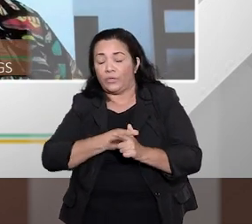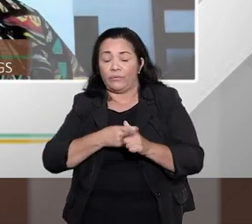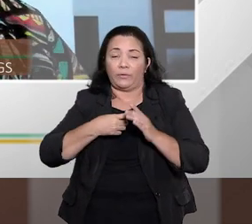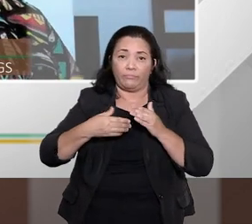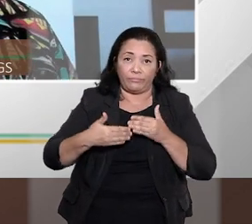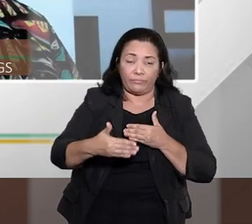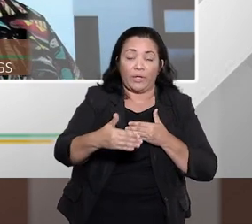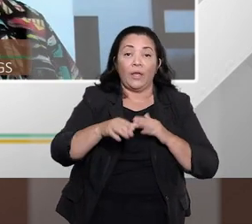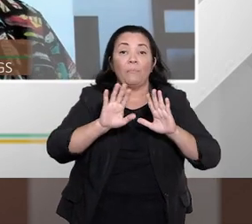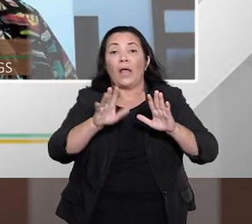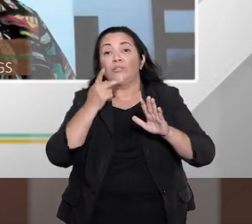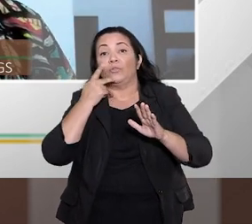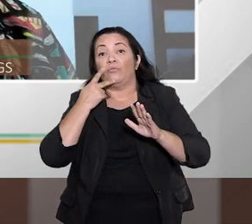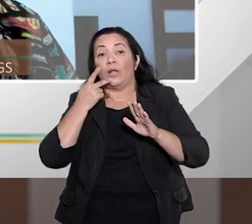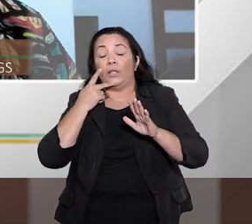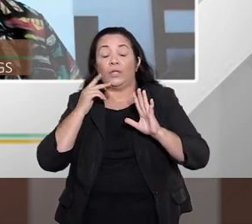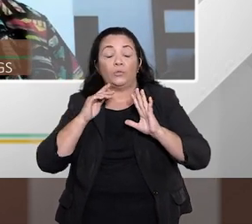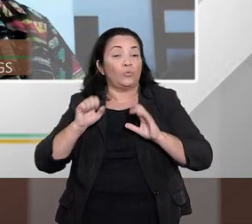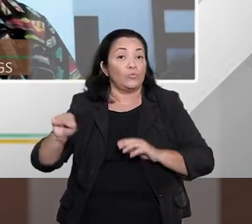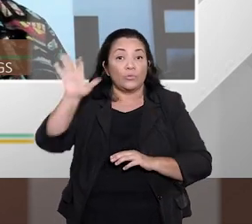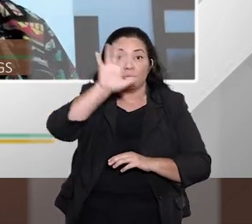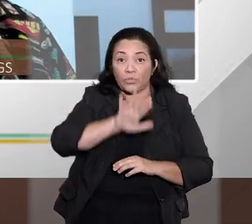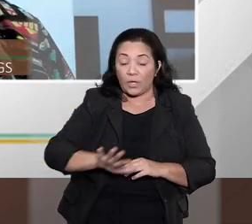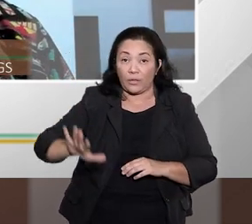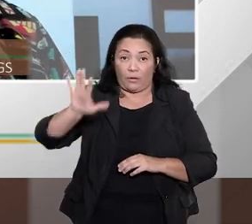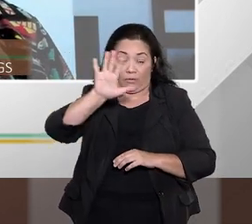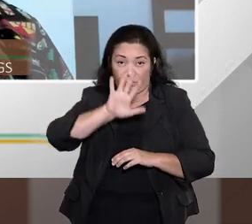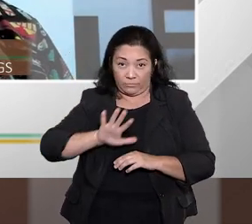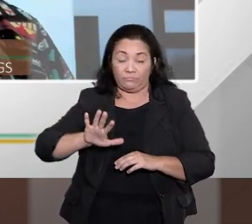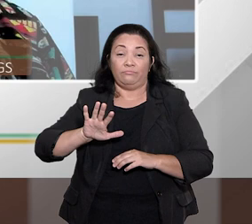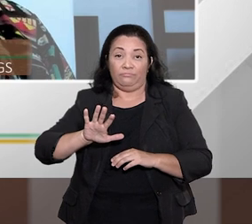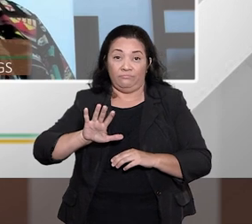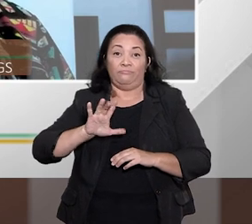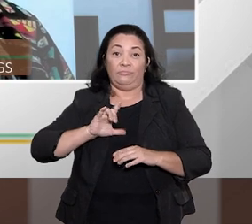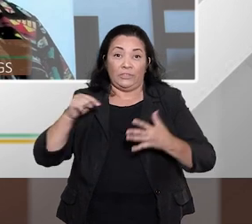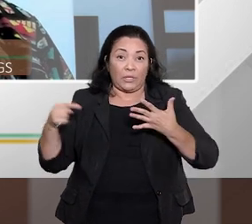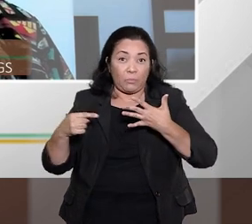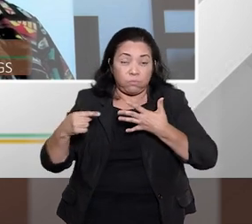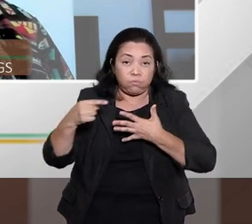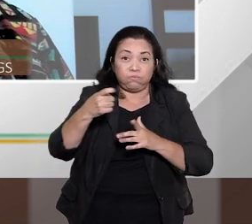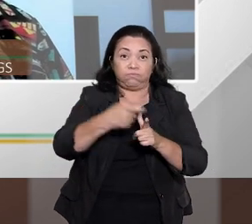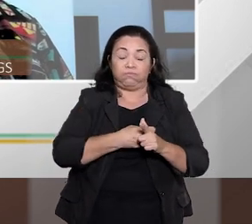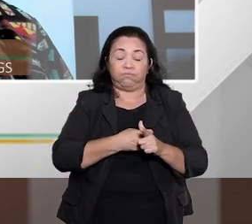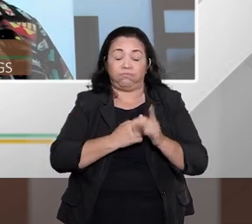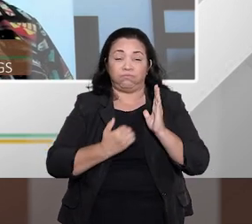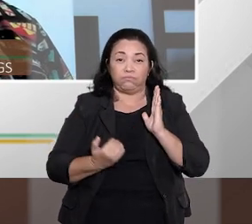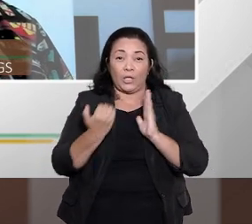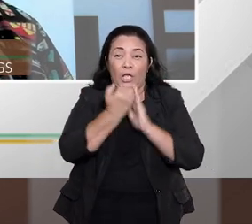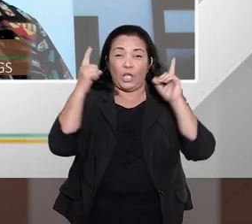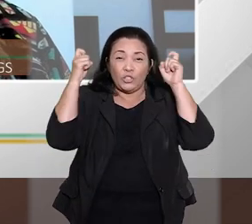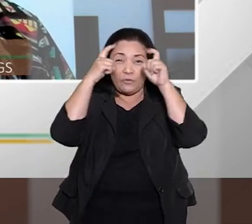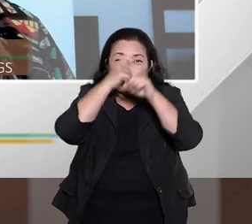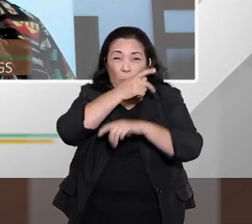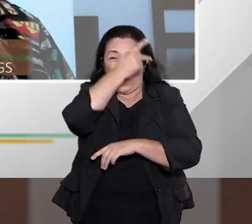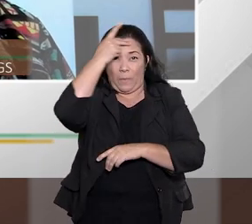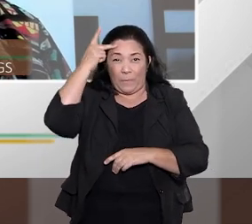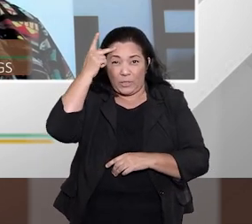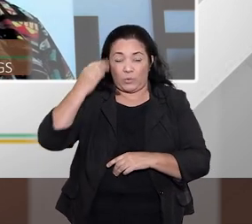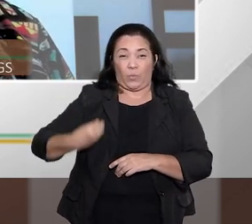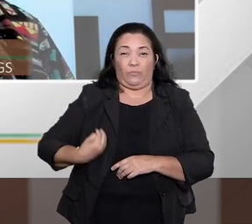um todo. Então, esse conjunto de dívidas leva ao comprometimento da sobrevivência desse consumidor,